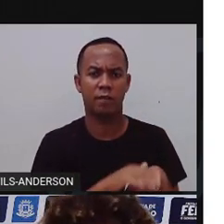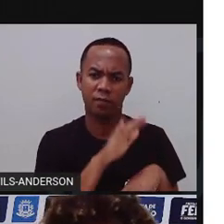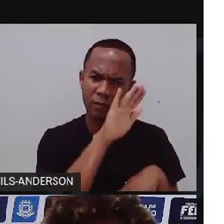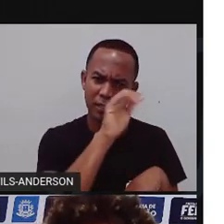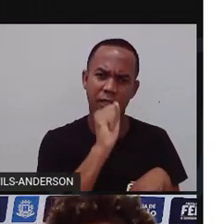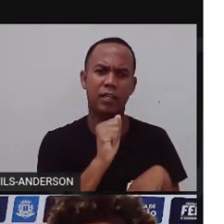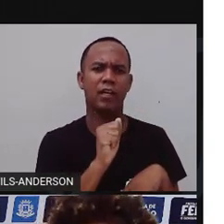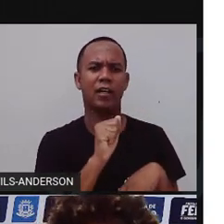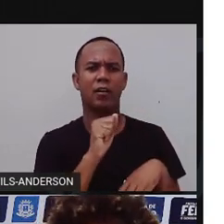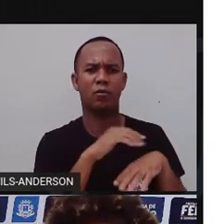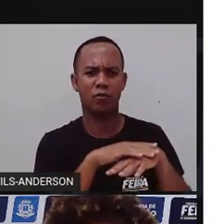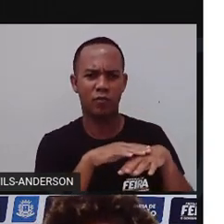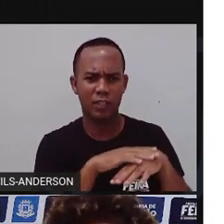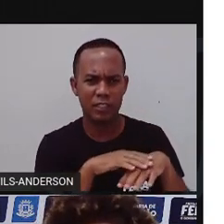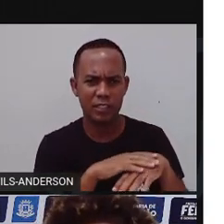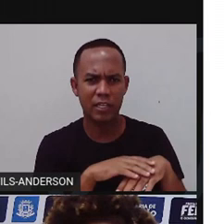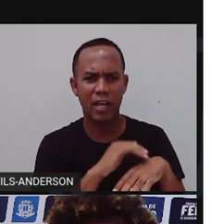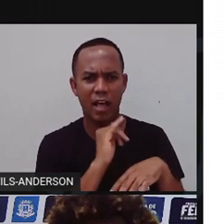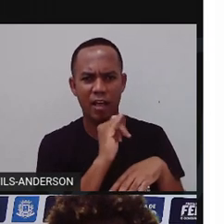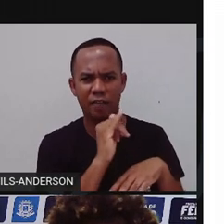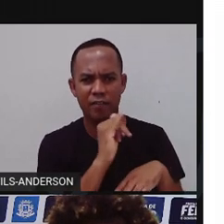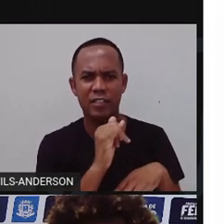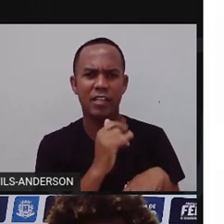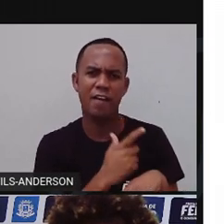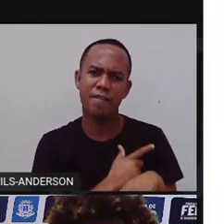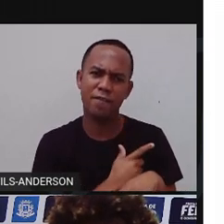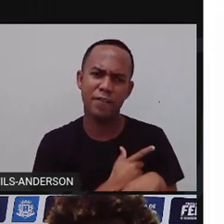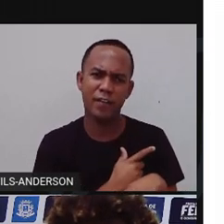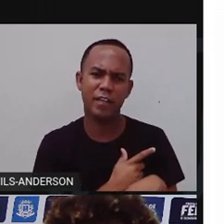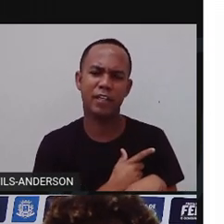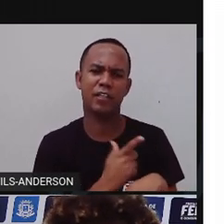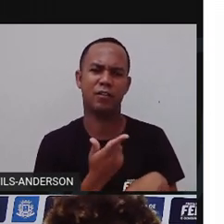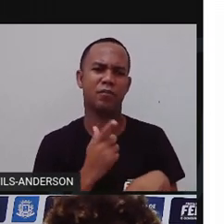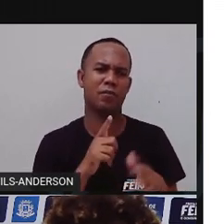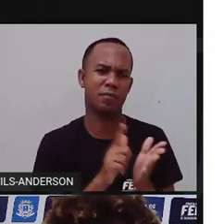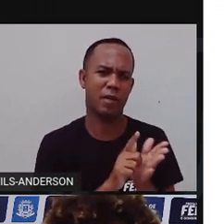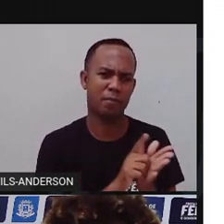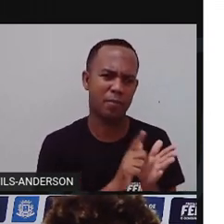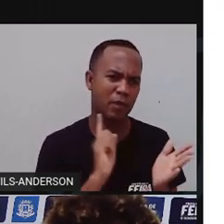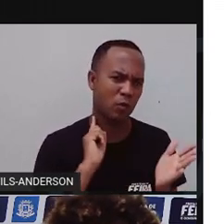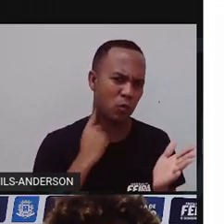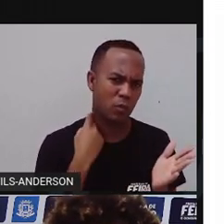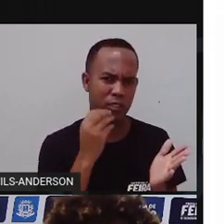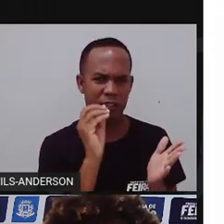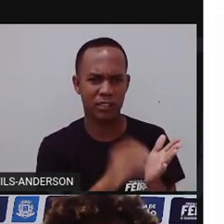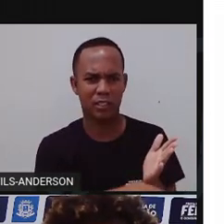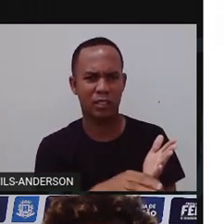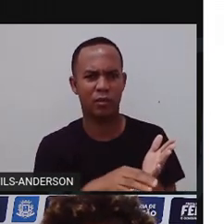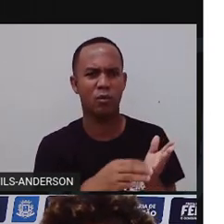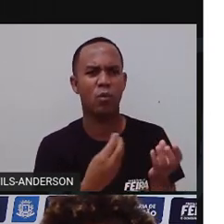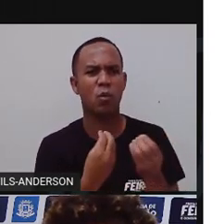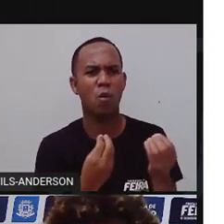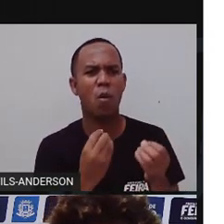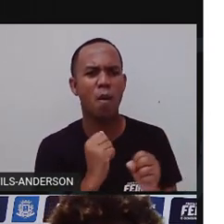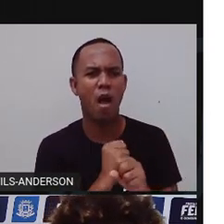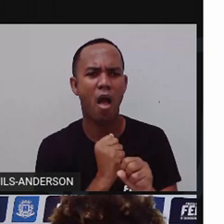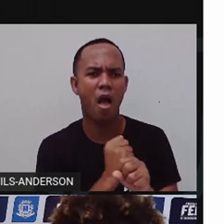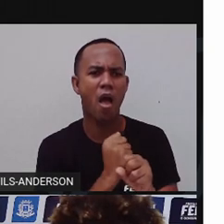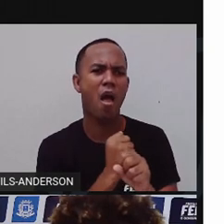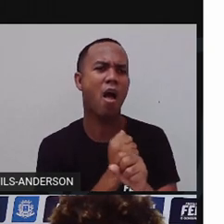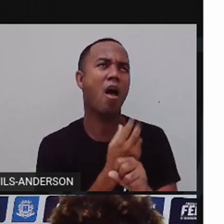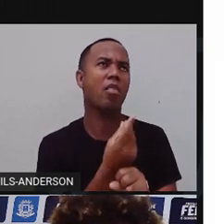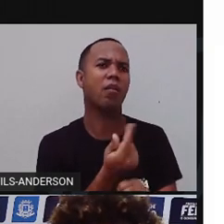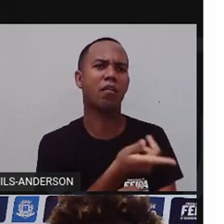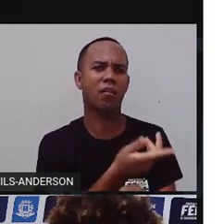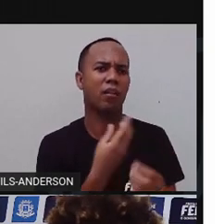te dizer que é muito feio jogar papéis no chão quando jogamos lixo no chão. Ele demora anos para se decompor.